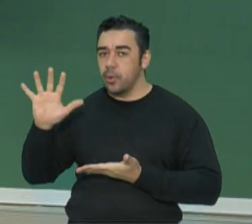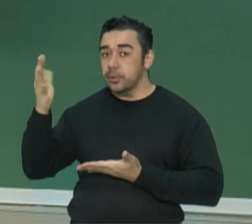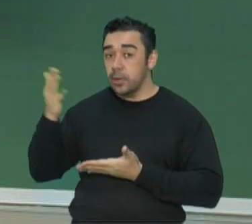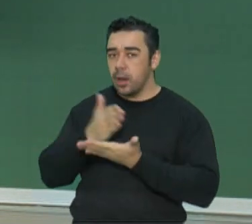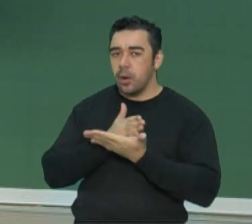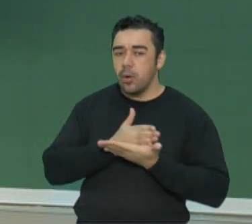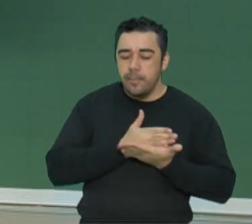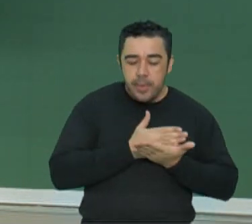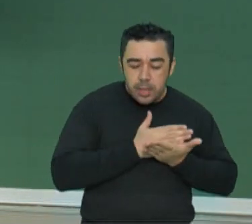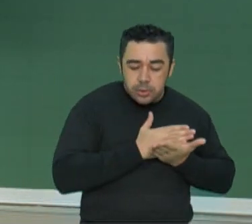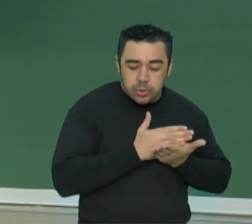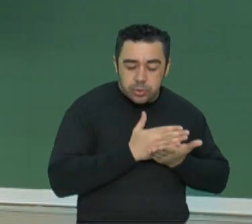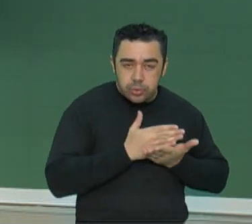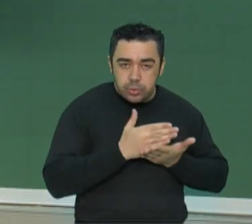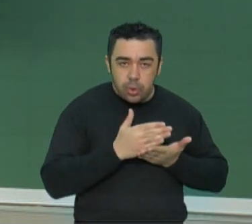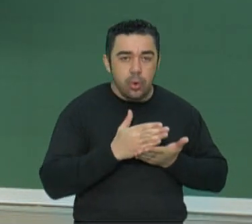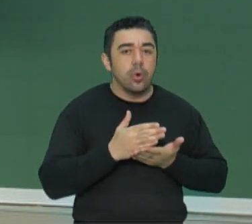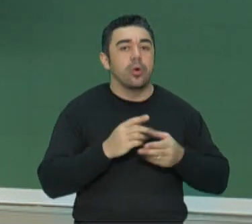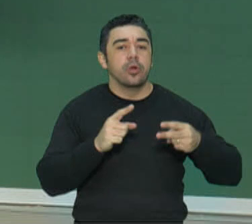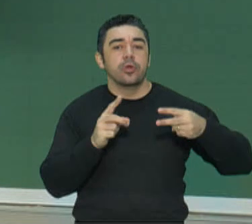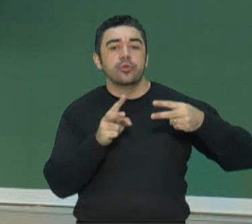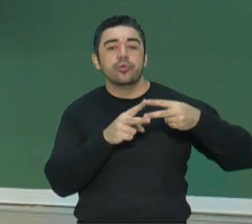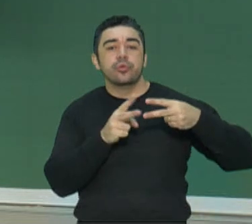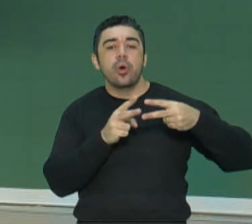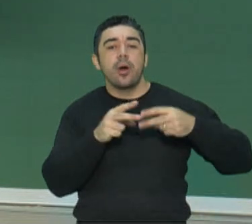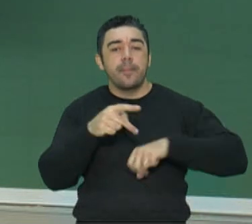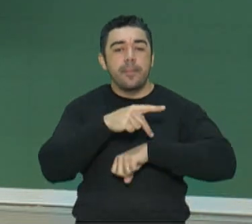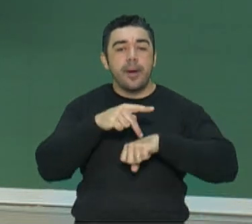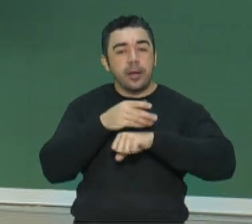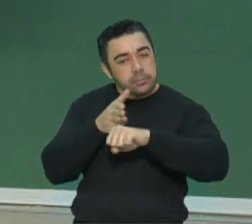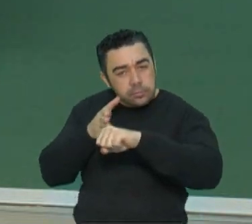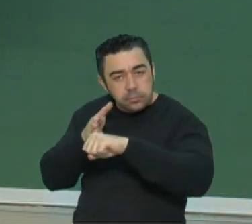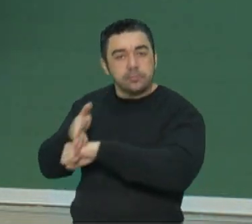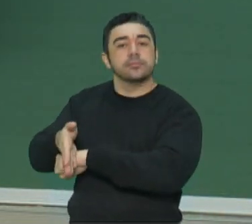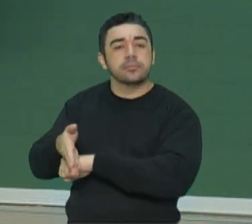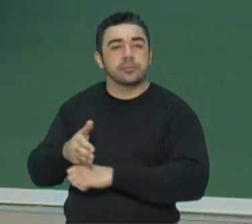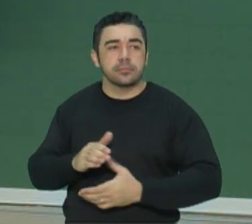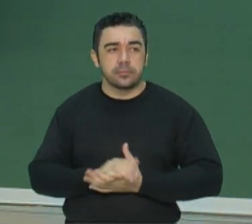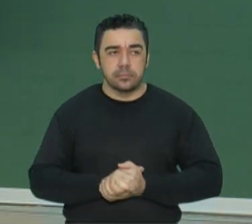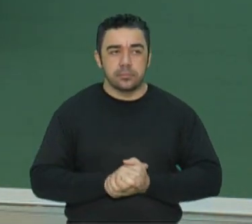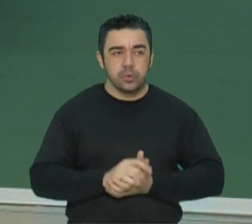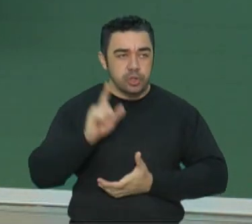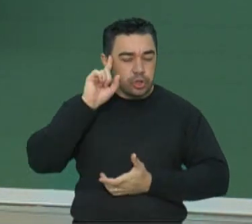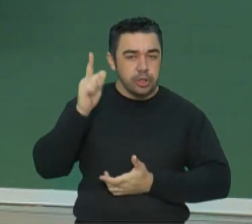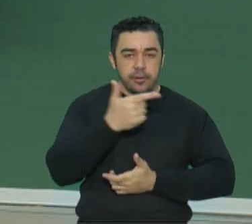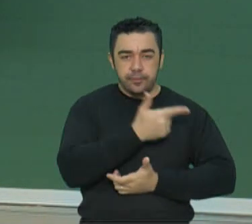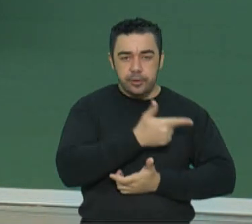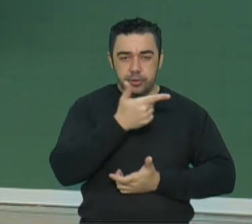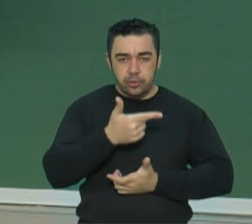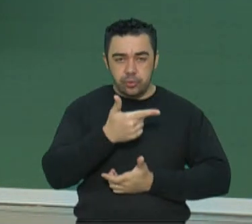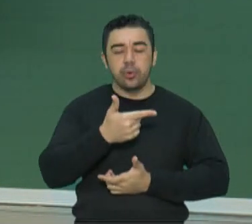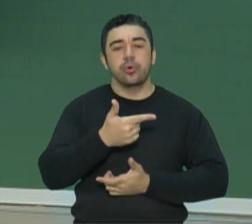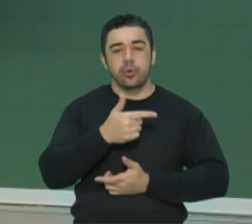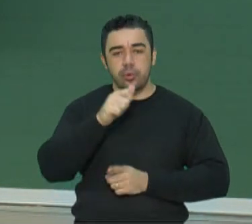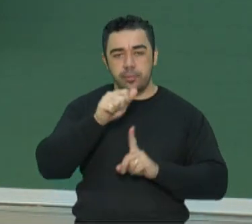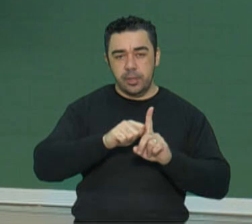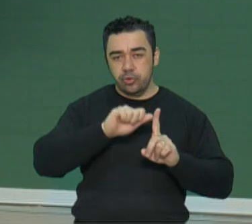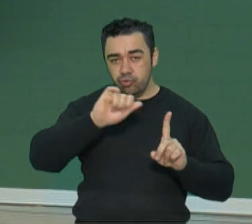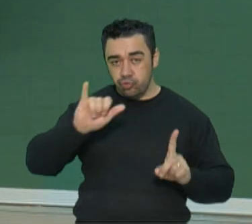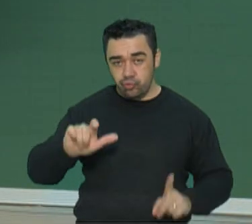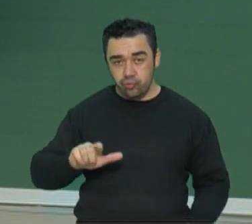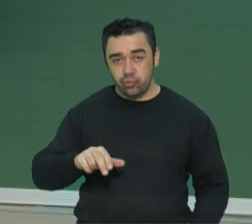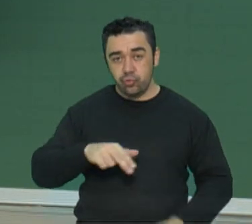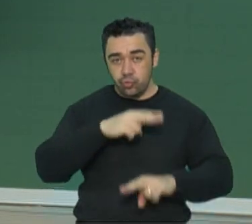mas começou com a entrada de dois países na Segunda Guerra Mundial. No dia 22 de junho de 1941,